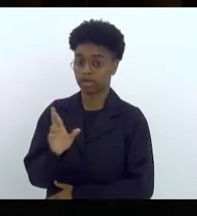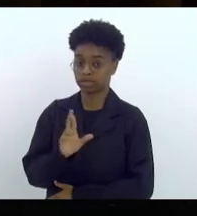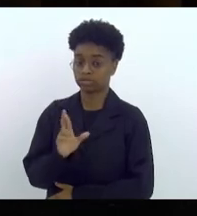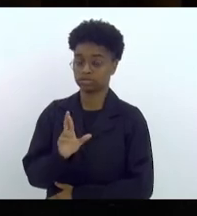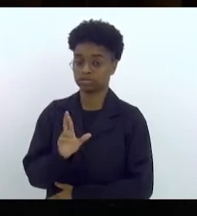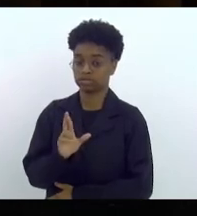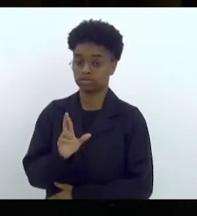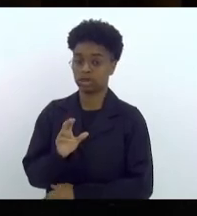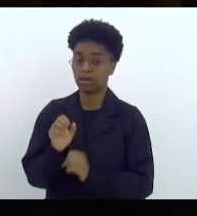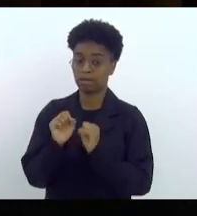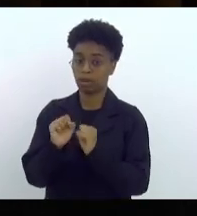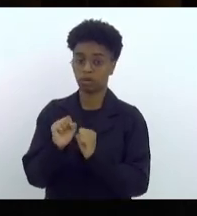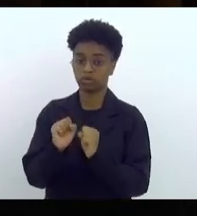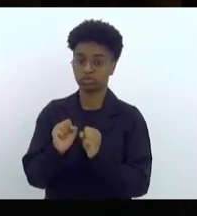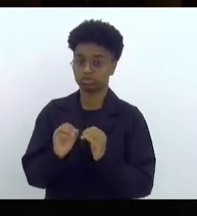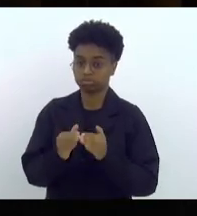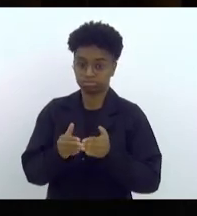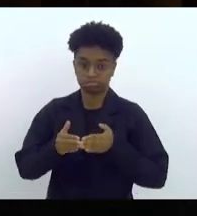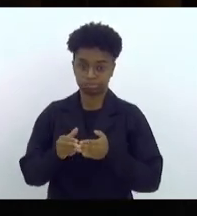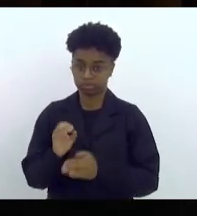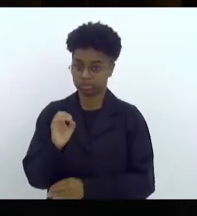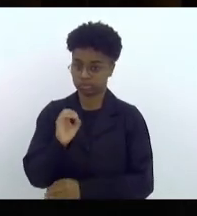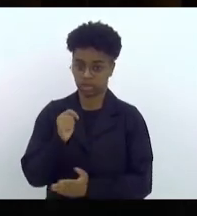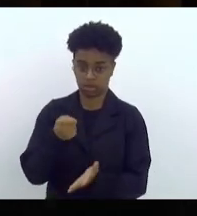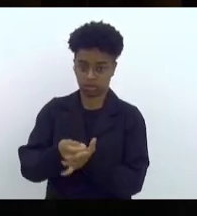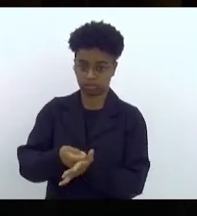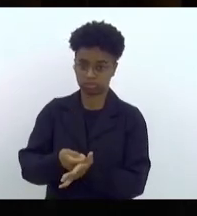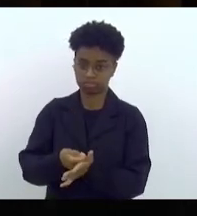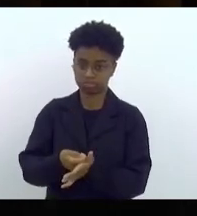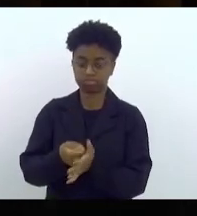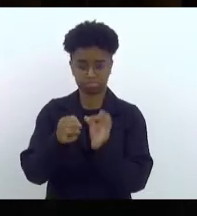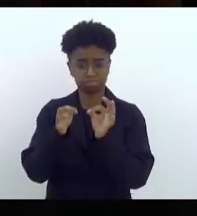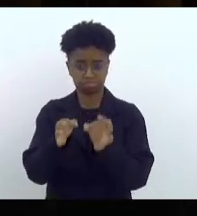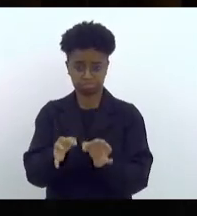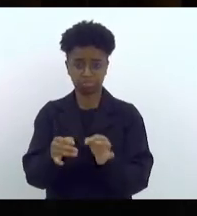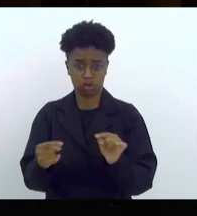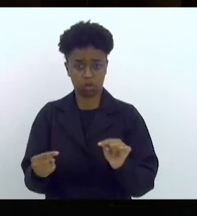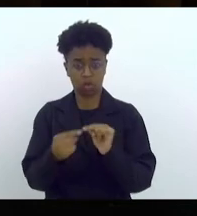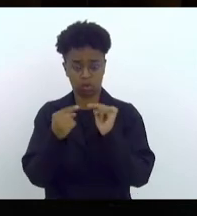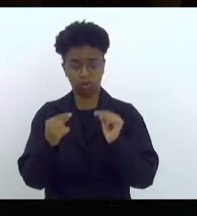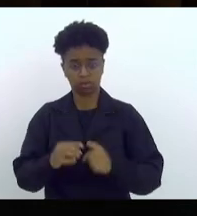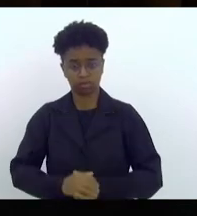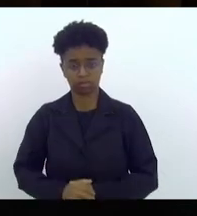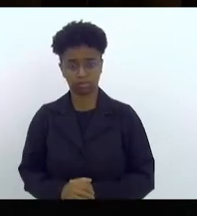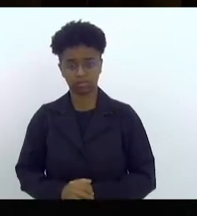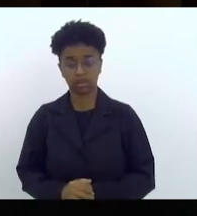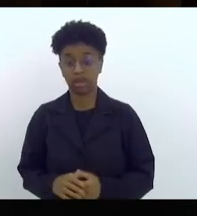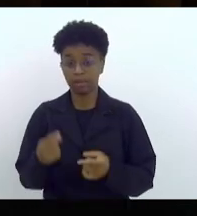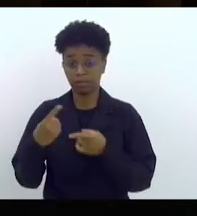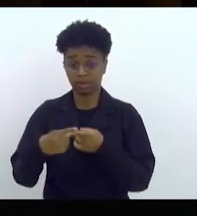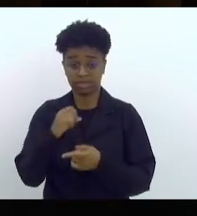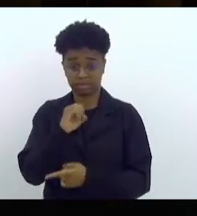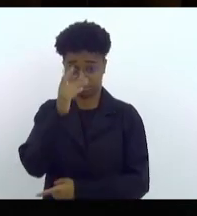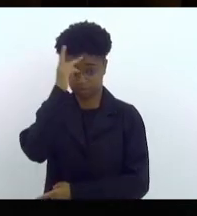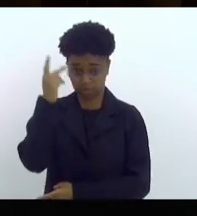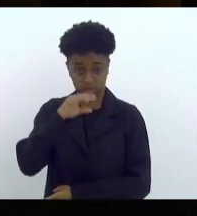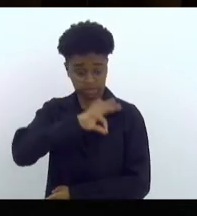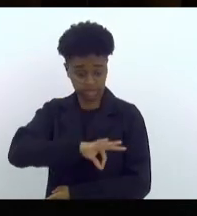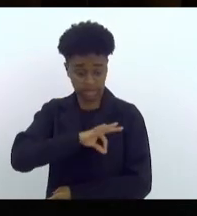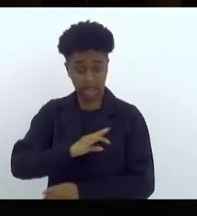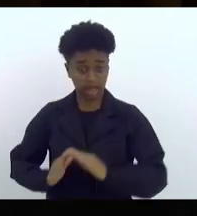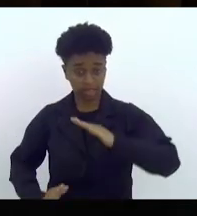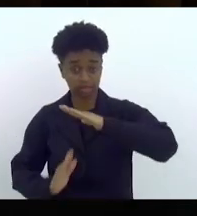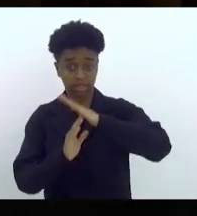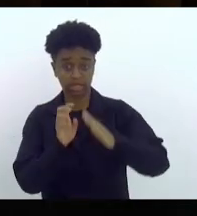ser zerado. Justiça total. Quem ganha até 5 mil reais não